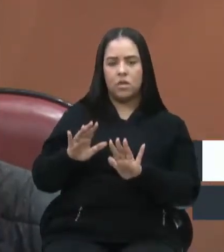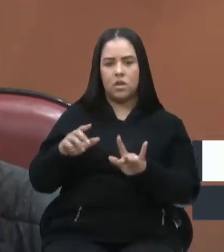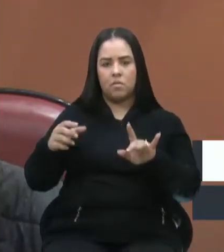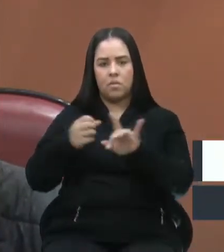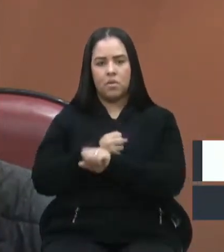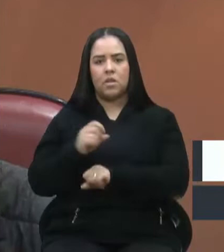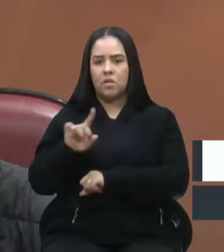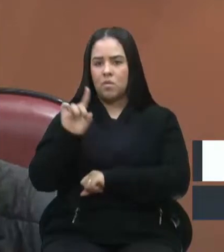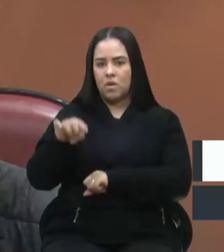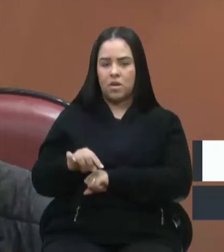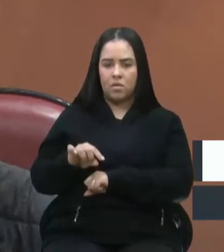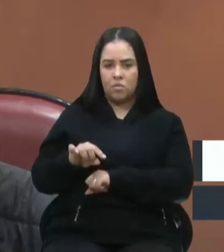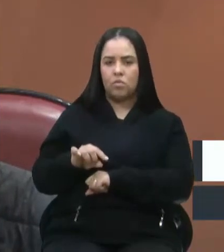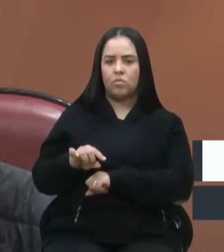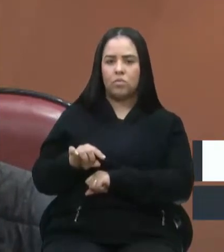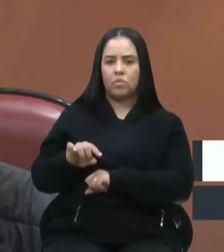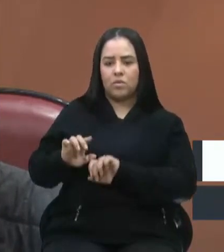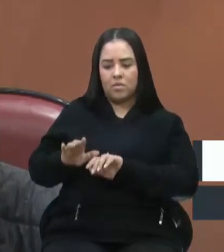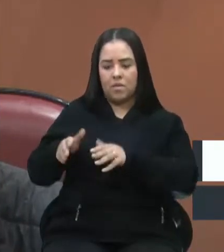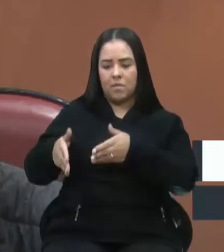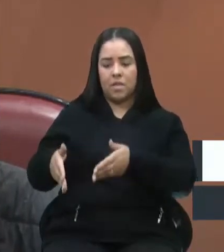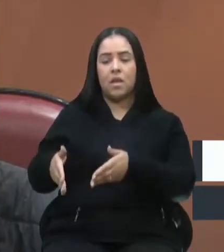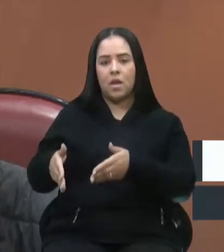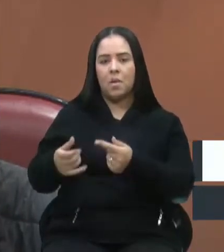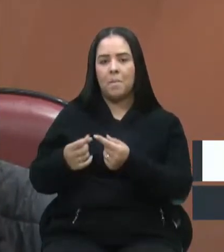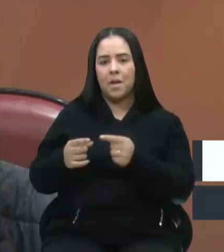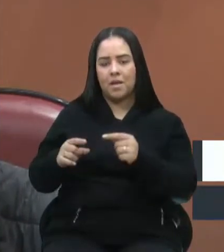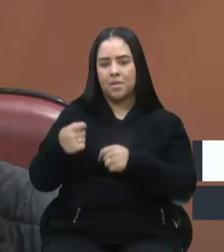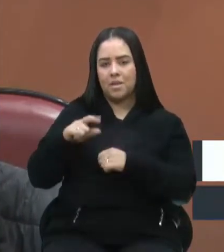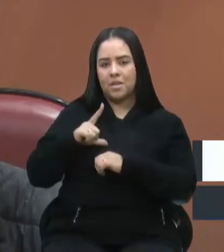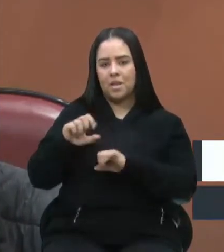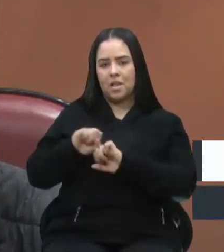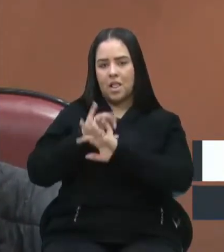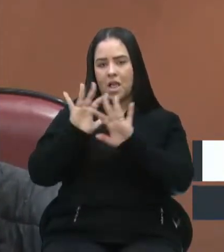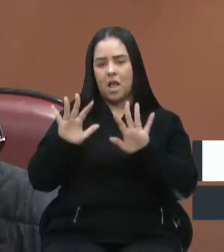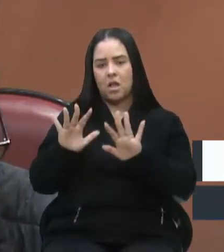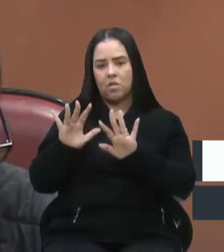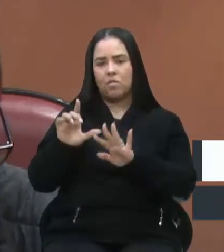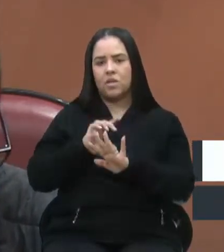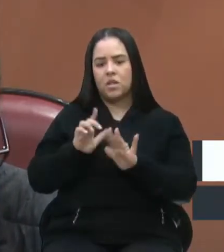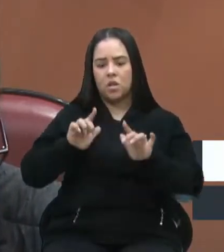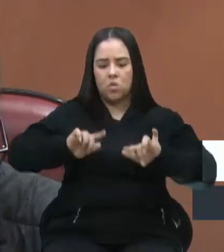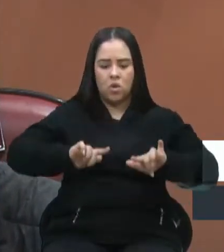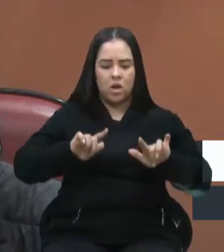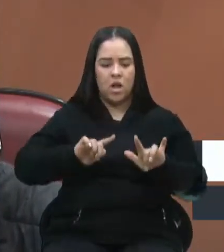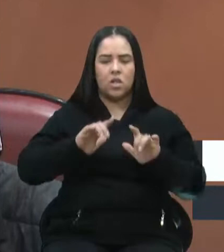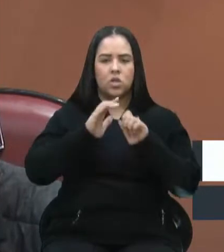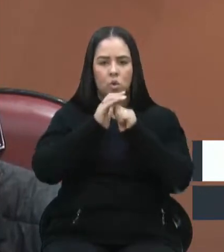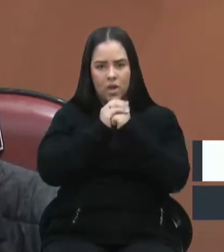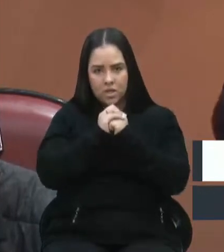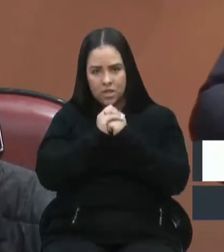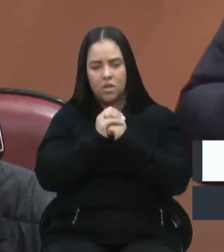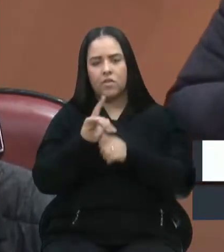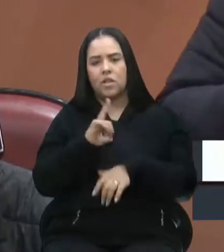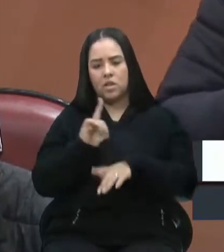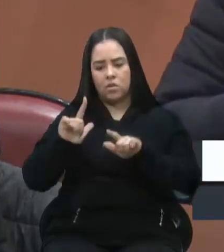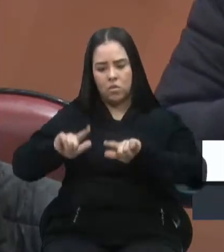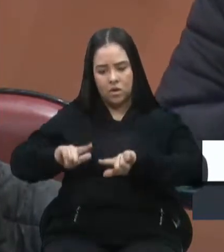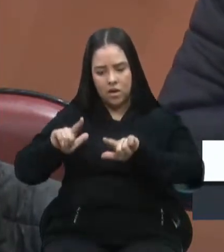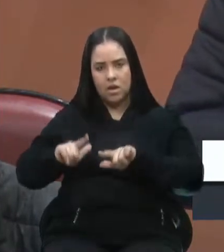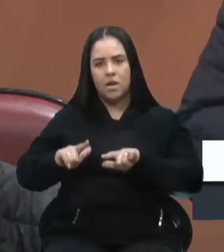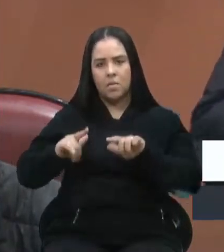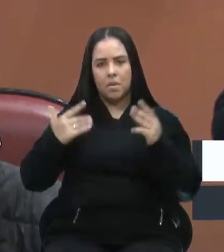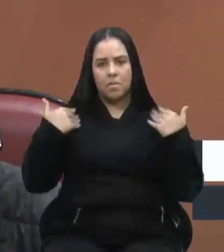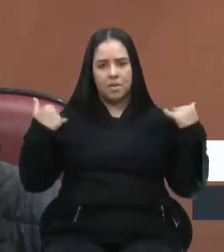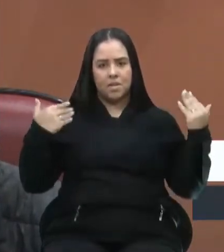cemitério, que fique claro. Mas vai ter lá locais de orações, vai ter locais para o pessoal passear, para pessoal se